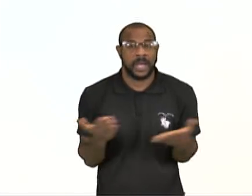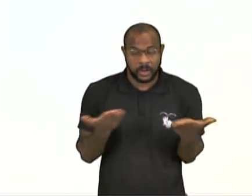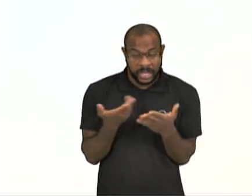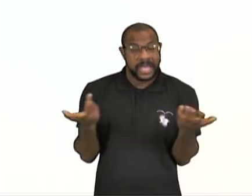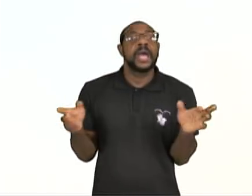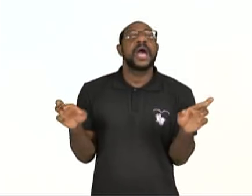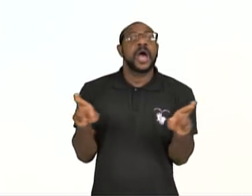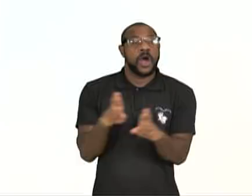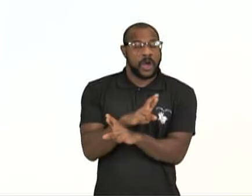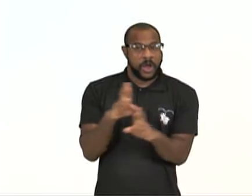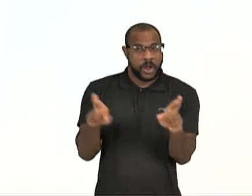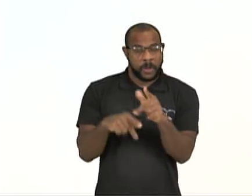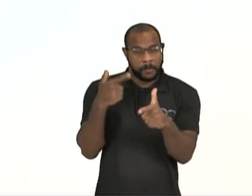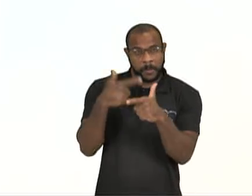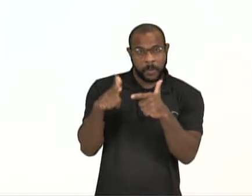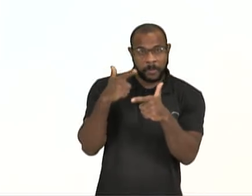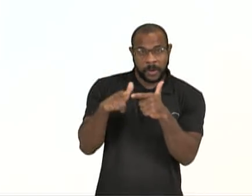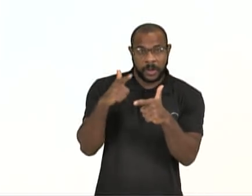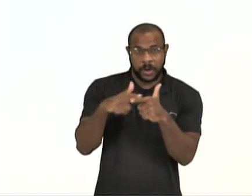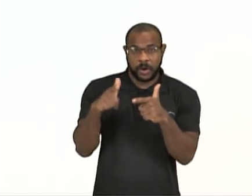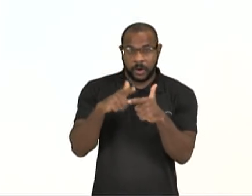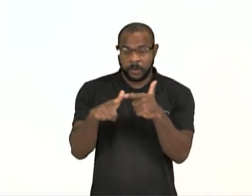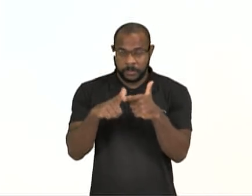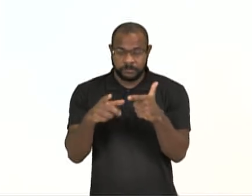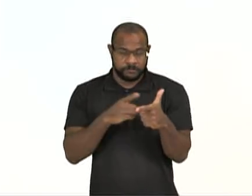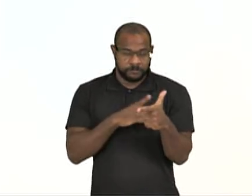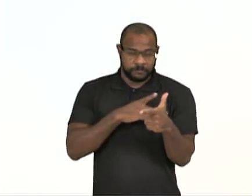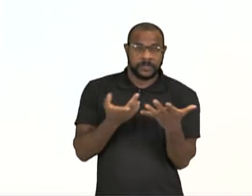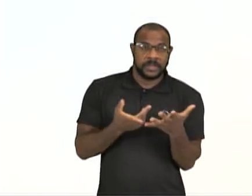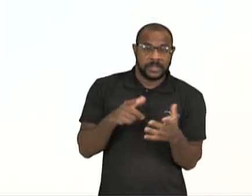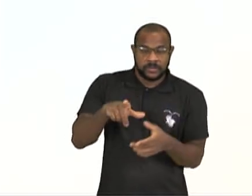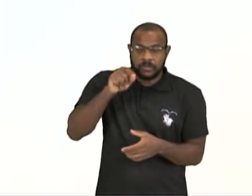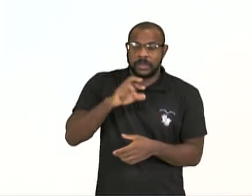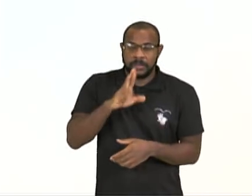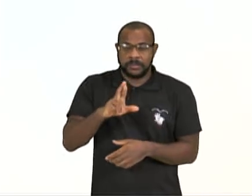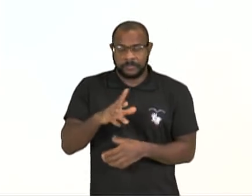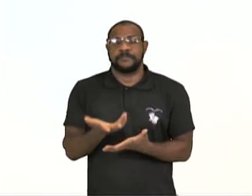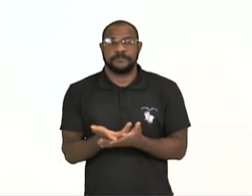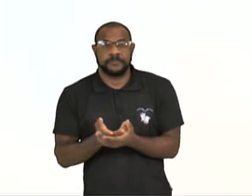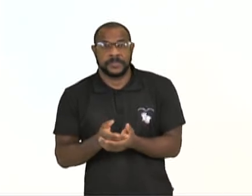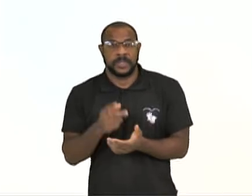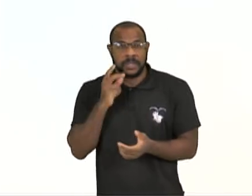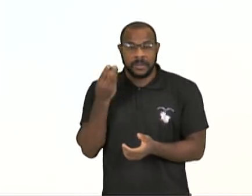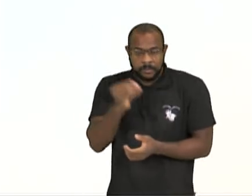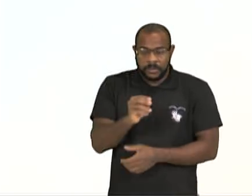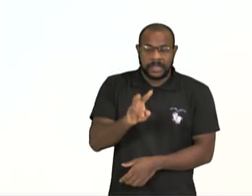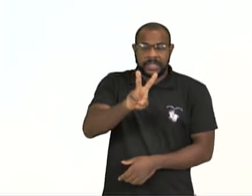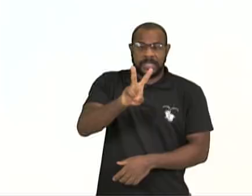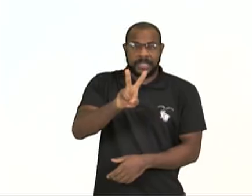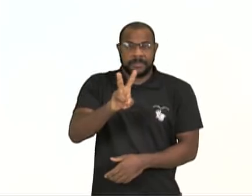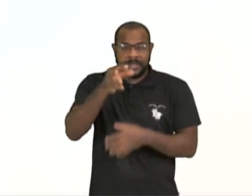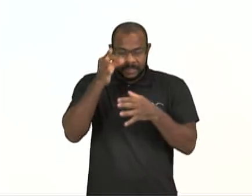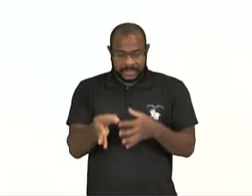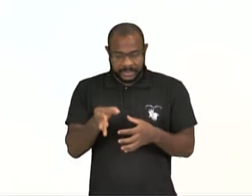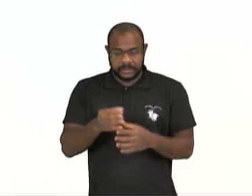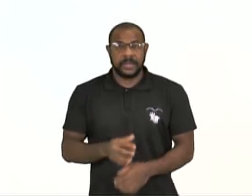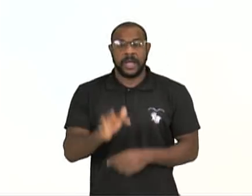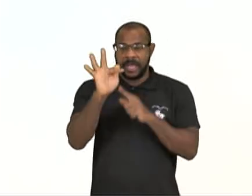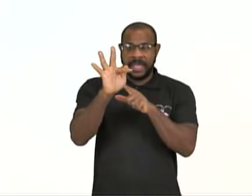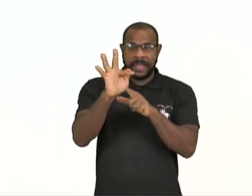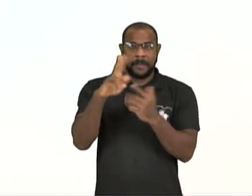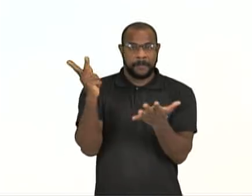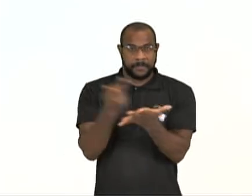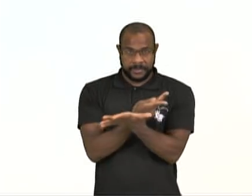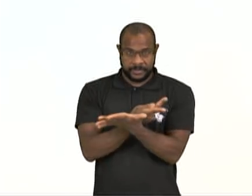relação aos conflitos e tensões. Assinale V para as verdadeiras e F para